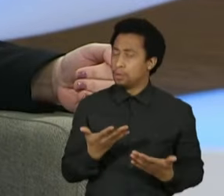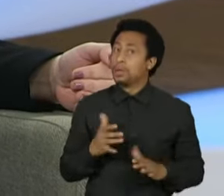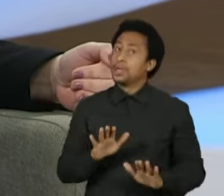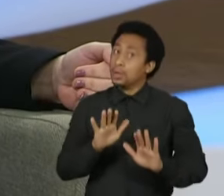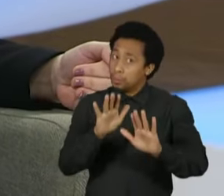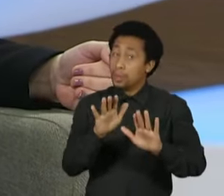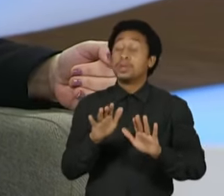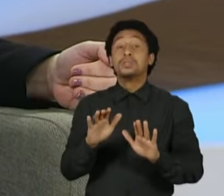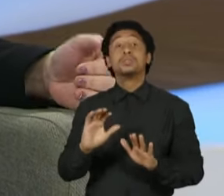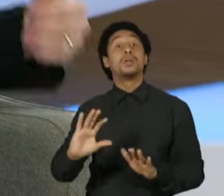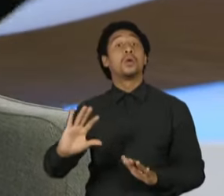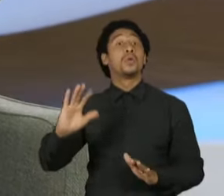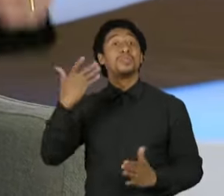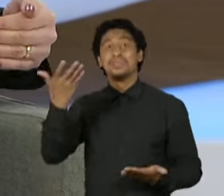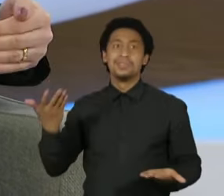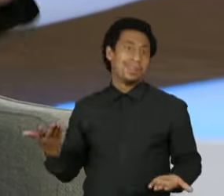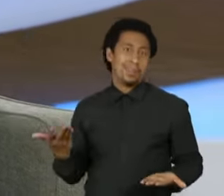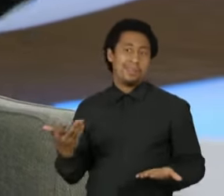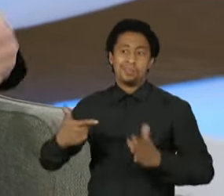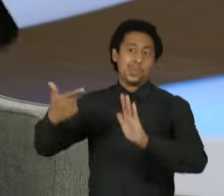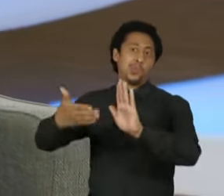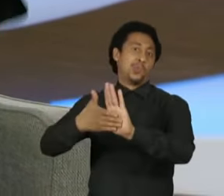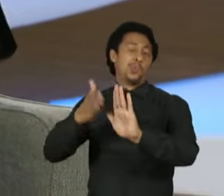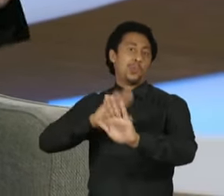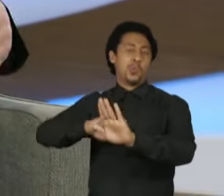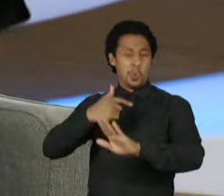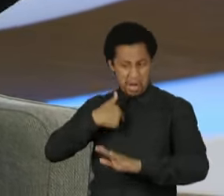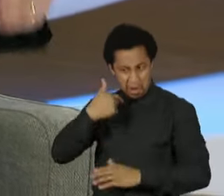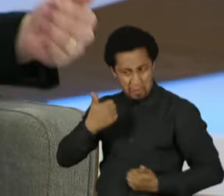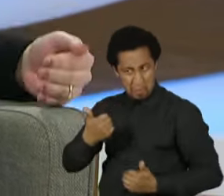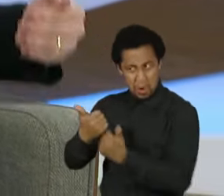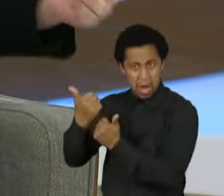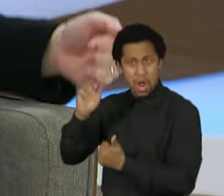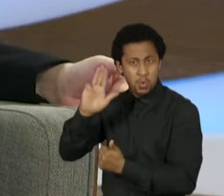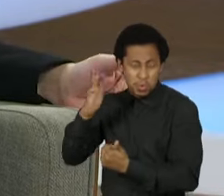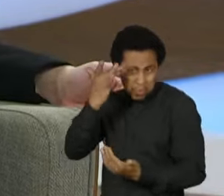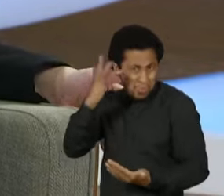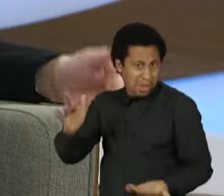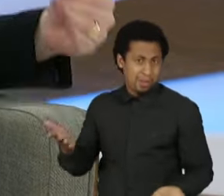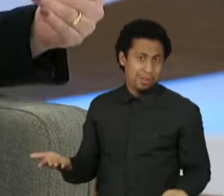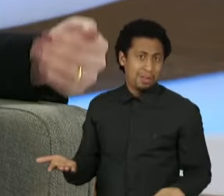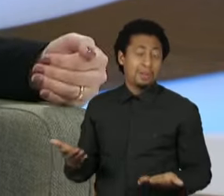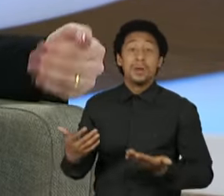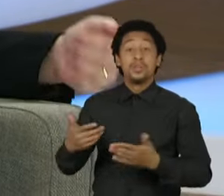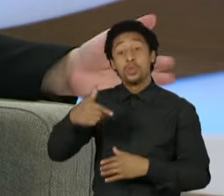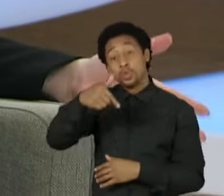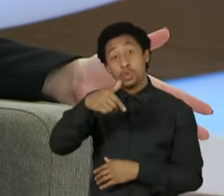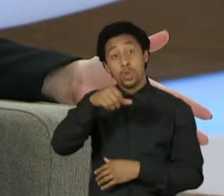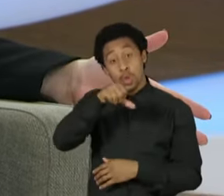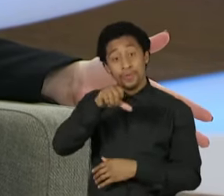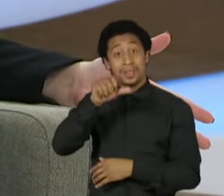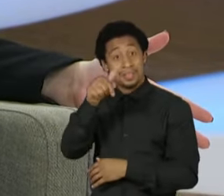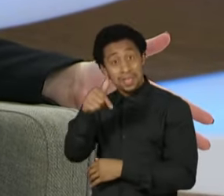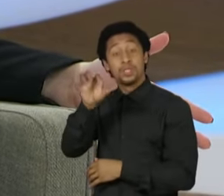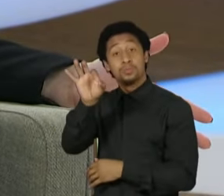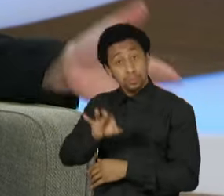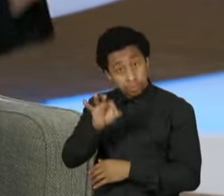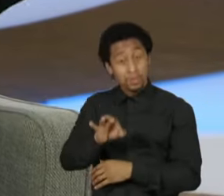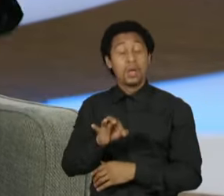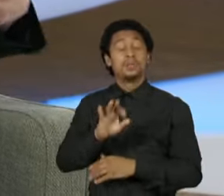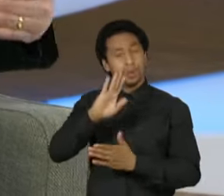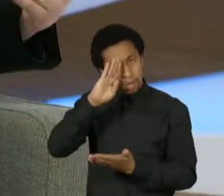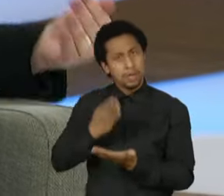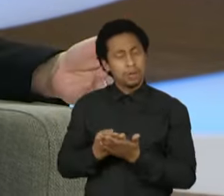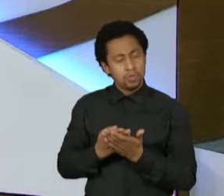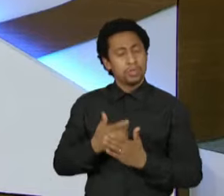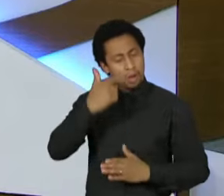se isso acontecesse, discutir essa questão. Hoje, o MDB, com 97% dos presentes, determinaram que nós temos candidatura própria.